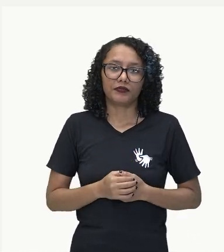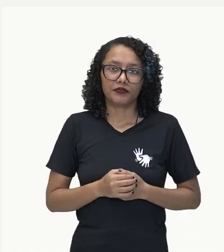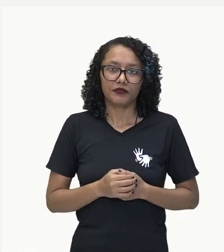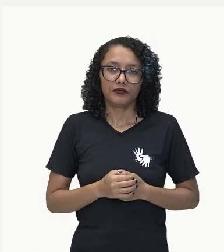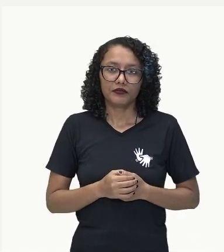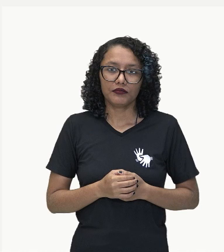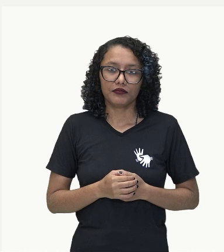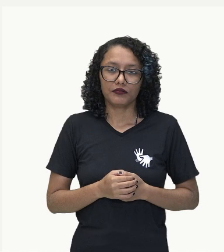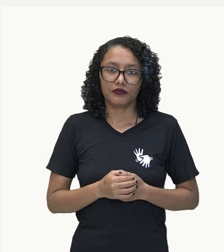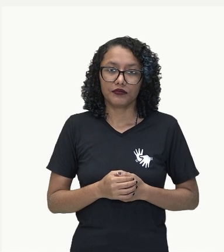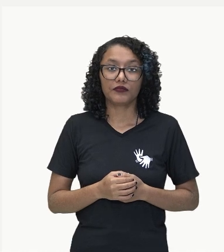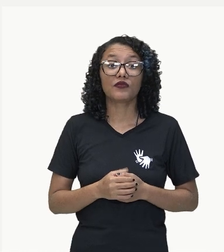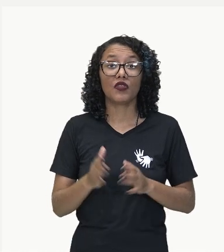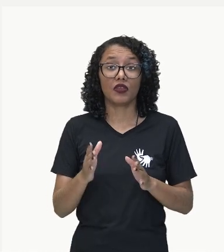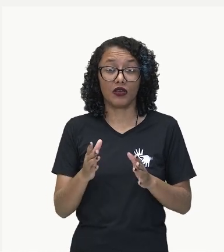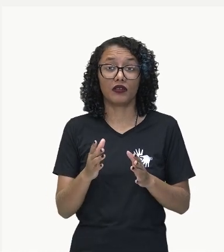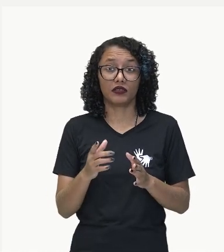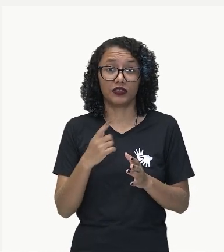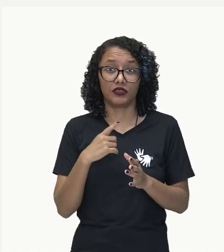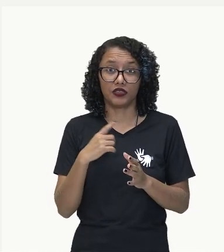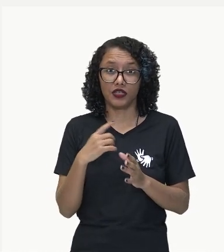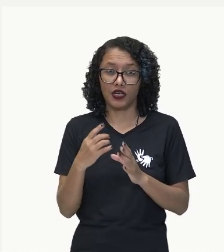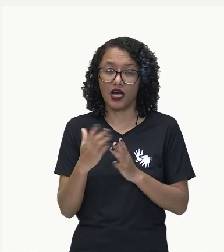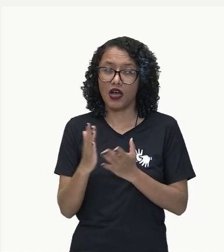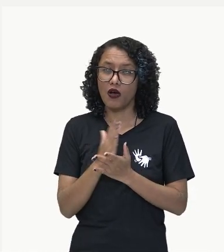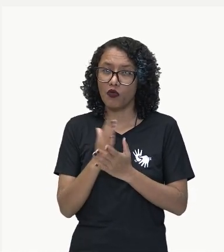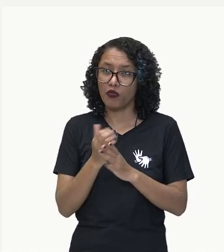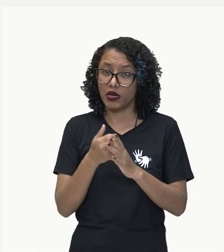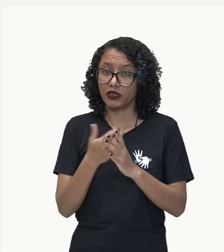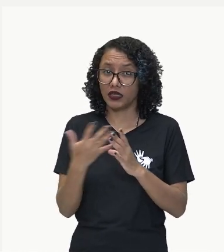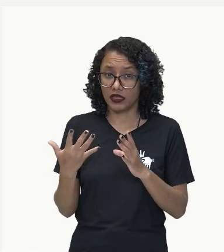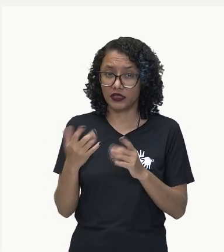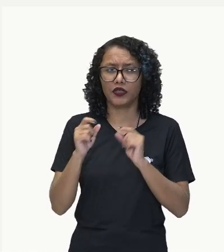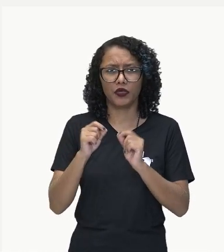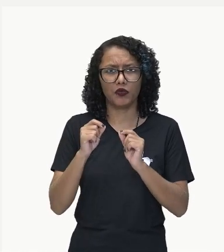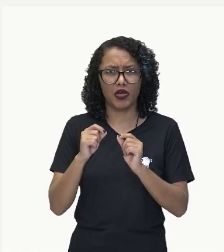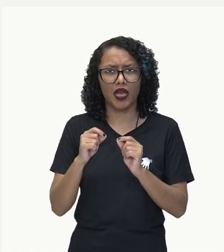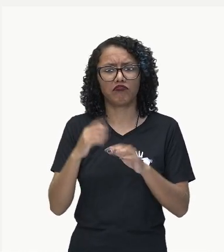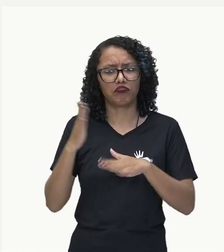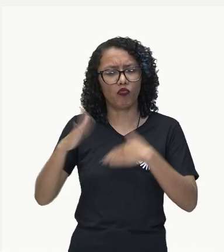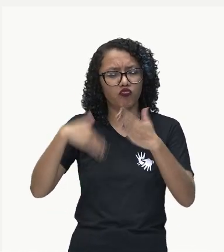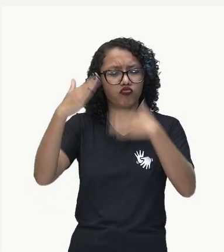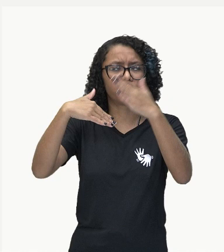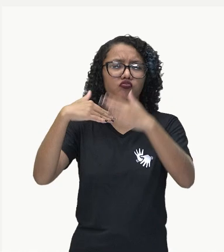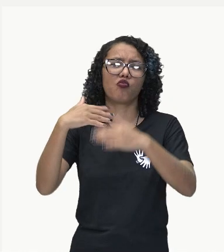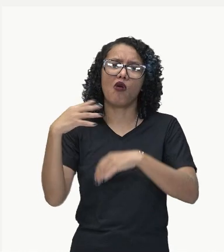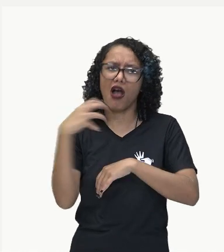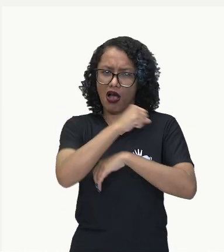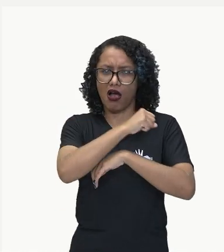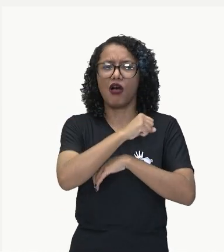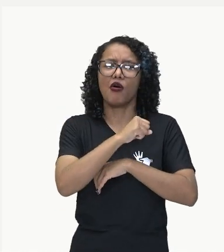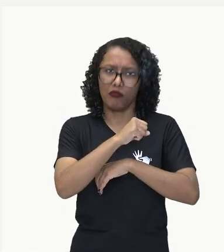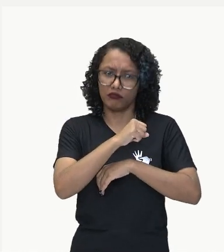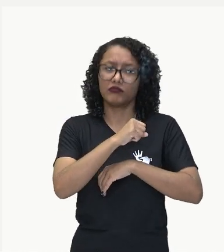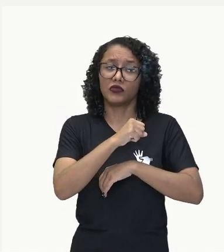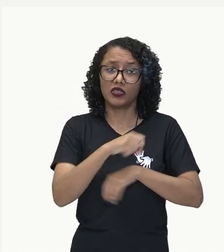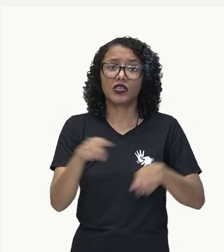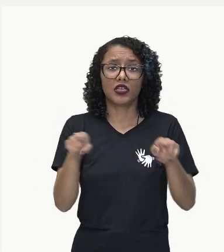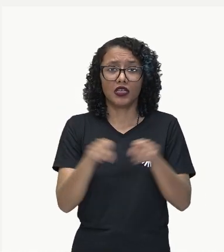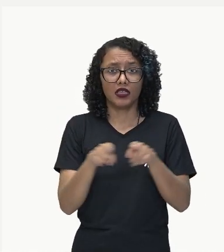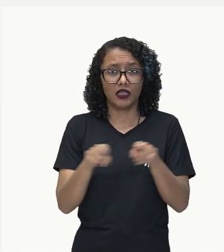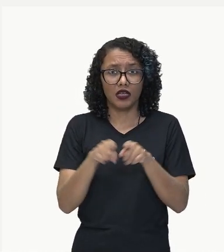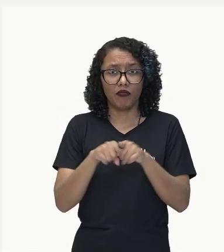características para um rápido desenvolvimento econômico. Trazendo, além disso, a